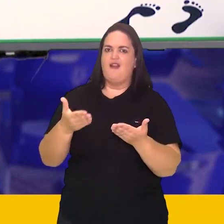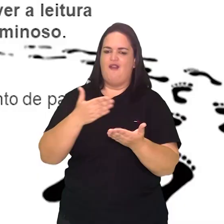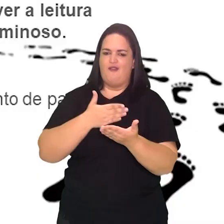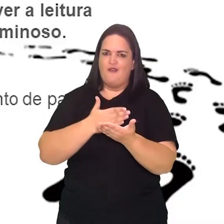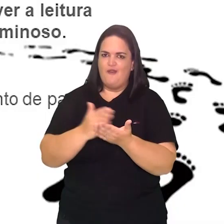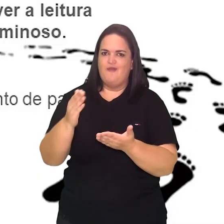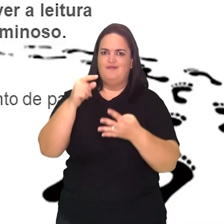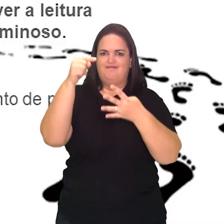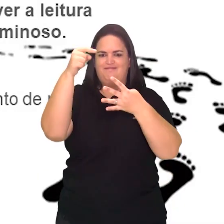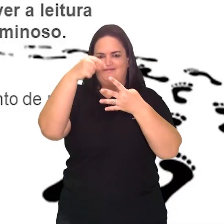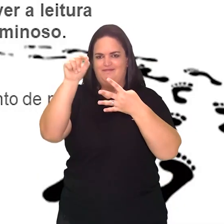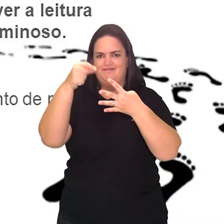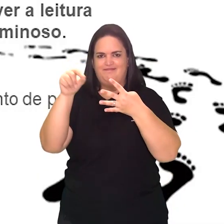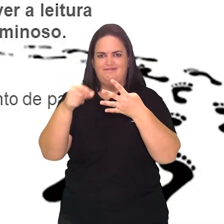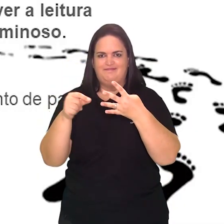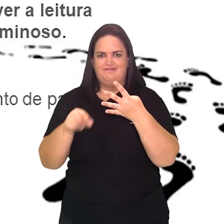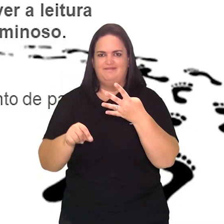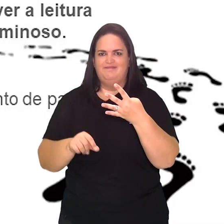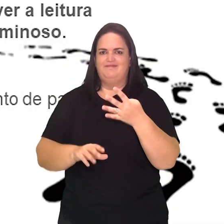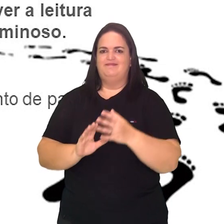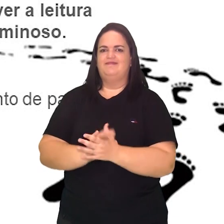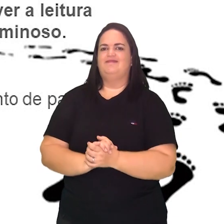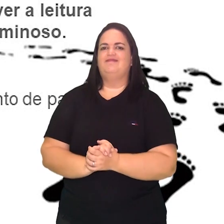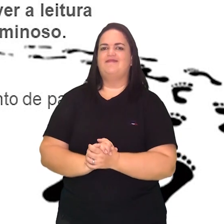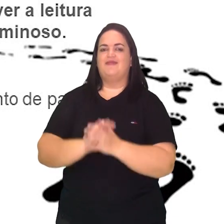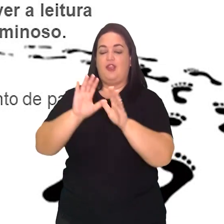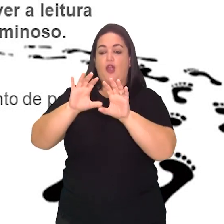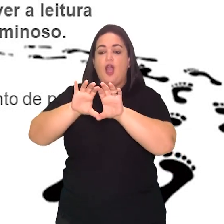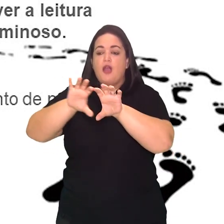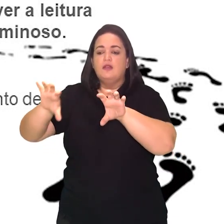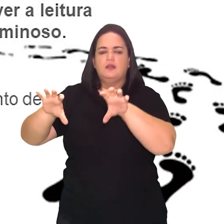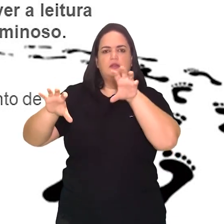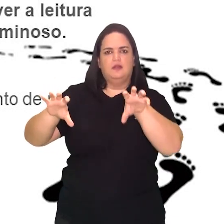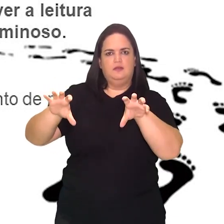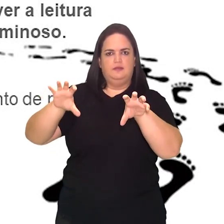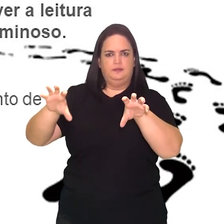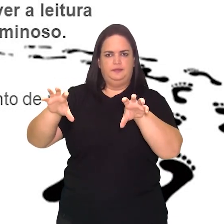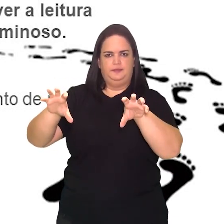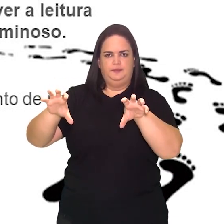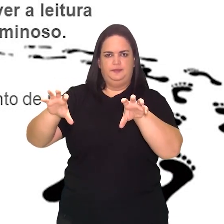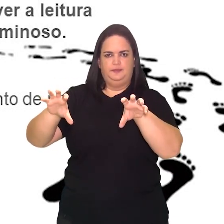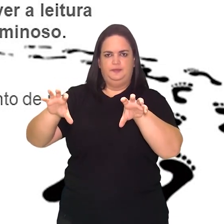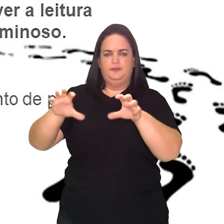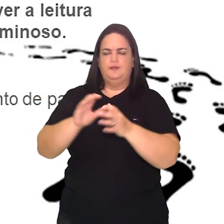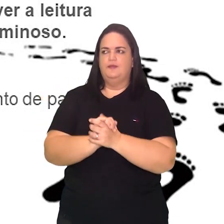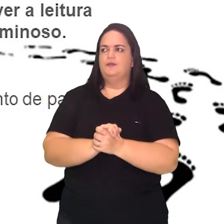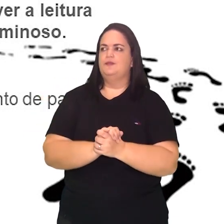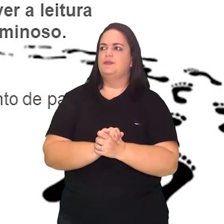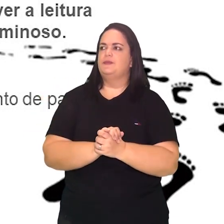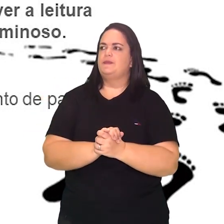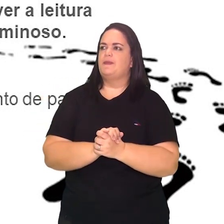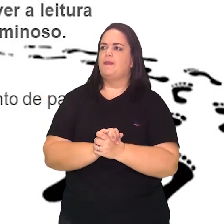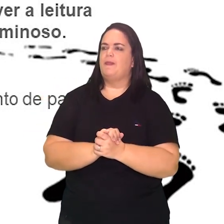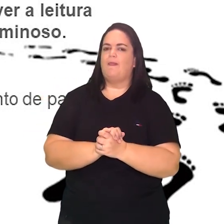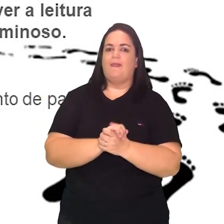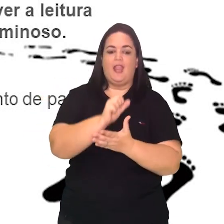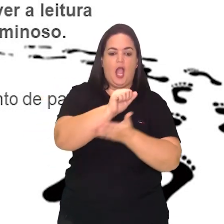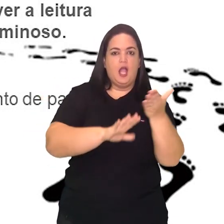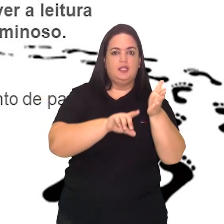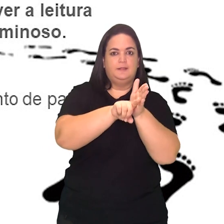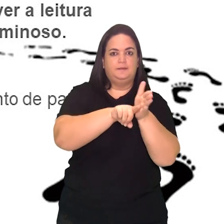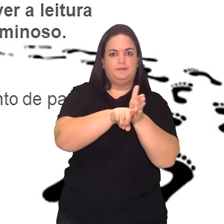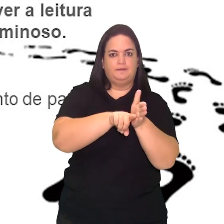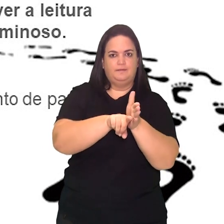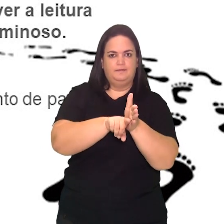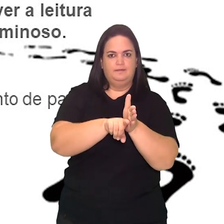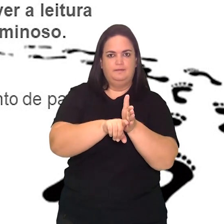Eu dividi aqui a primeira sessão, atividade de pesquisa, em duas partes. E vocês vão perceber que a sessão hora da